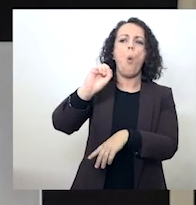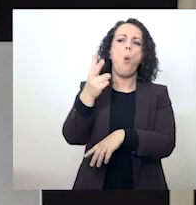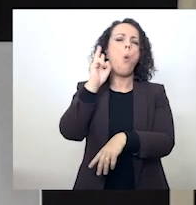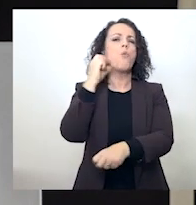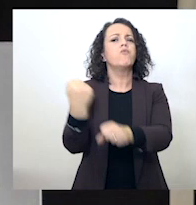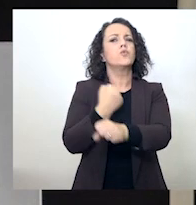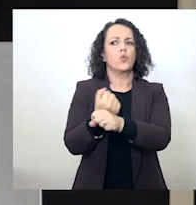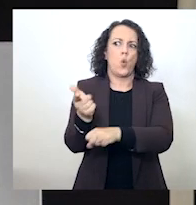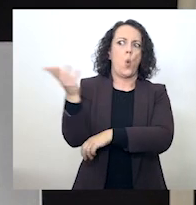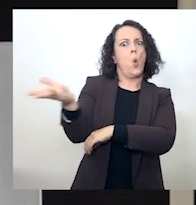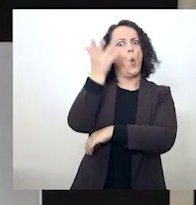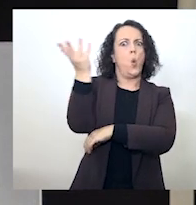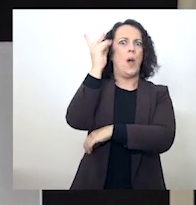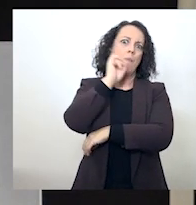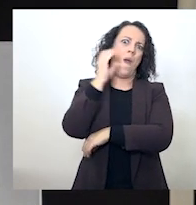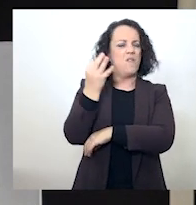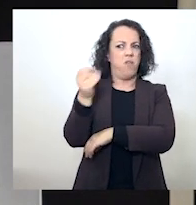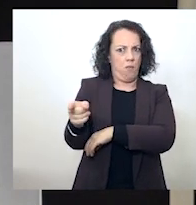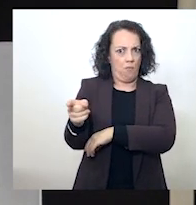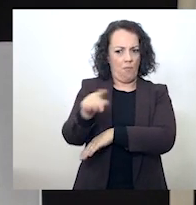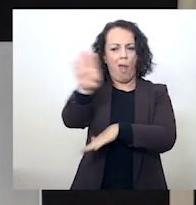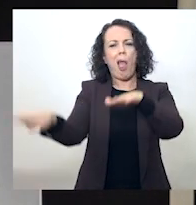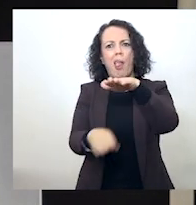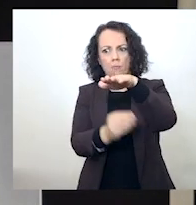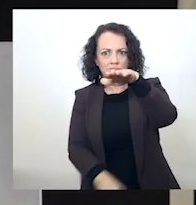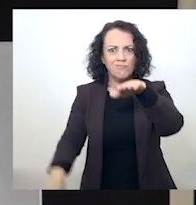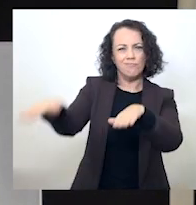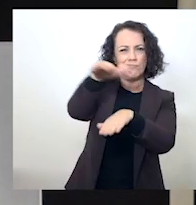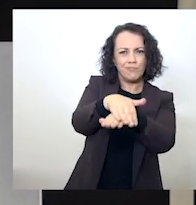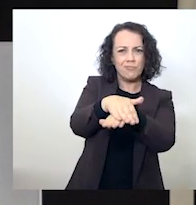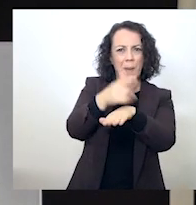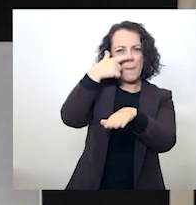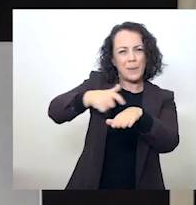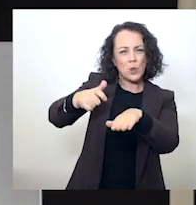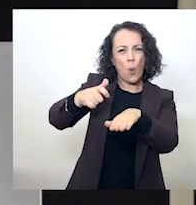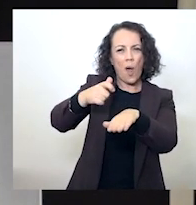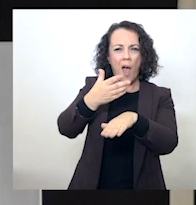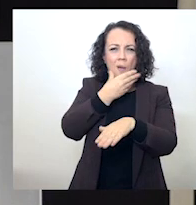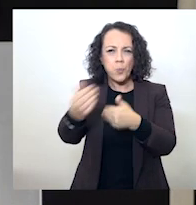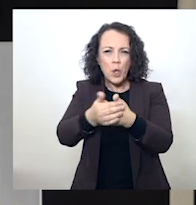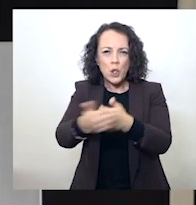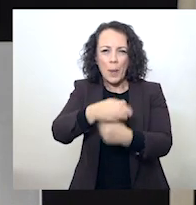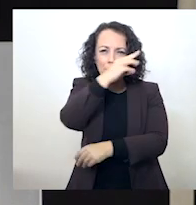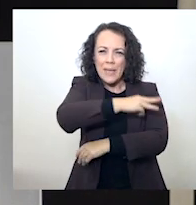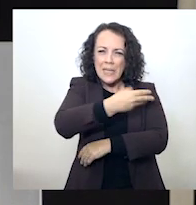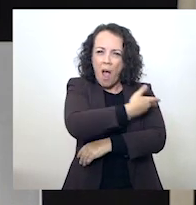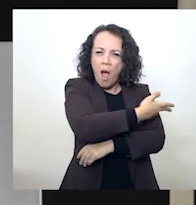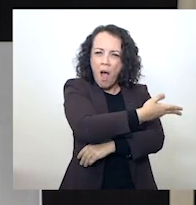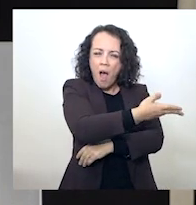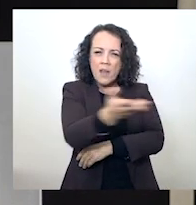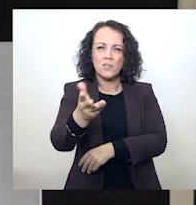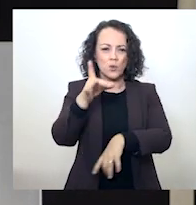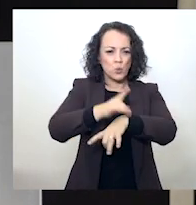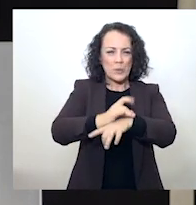importantes que fossem, de suptão à frente de milhares de idosos com as doenças mais graves